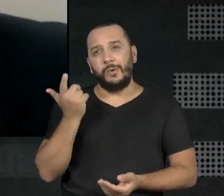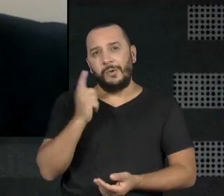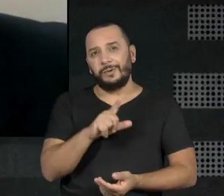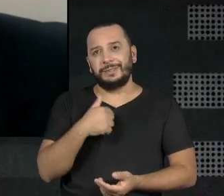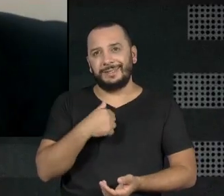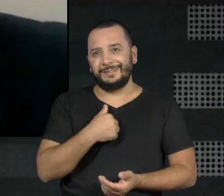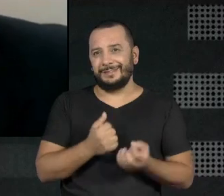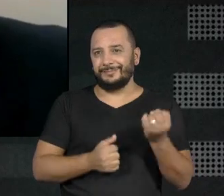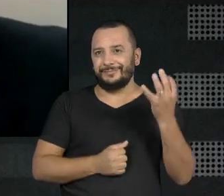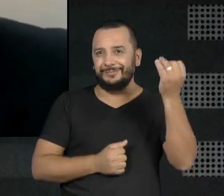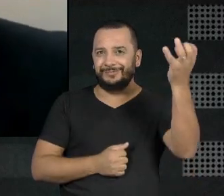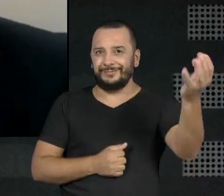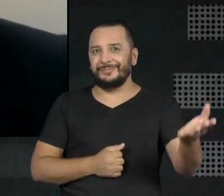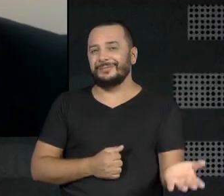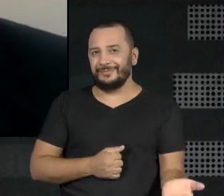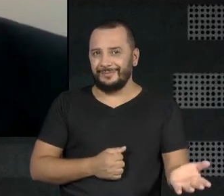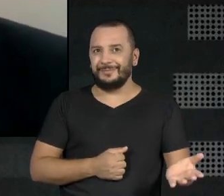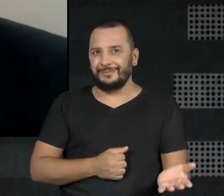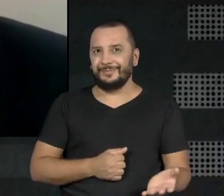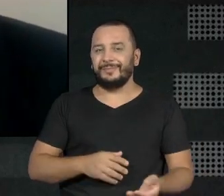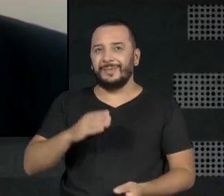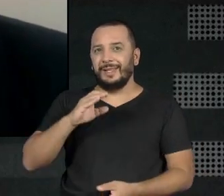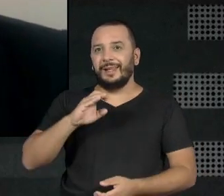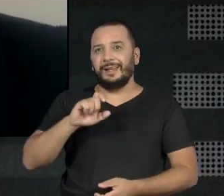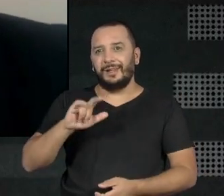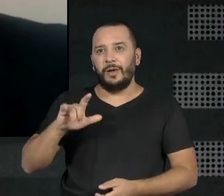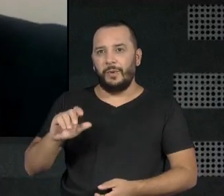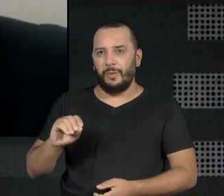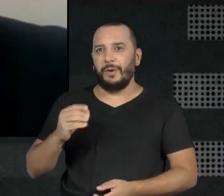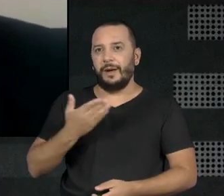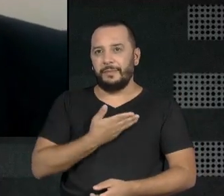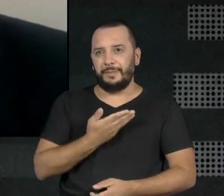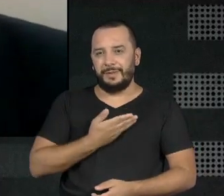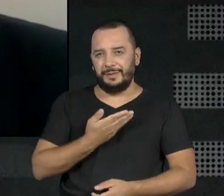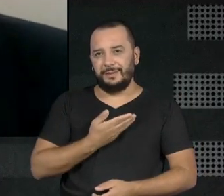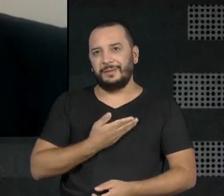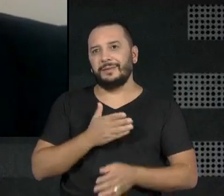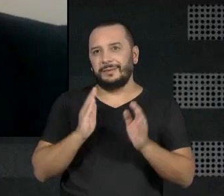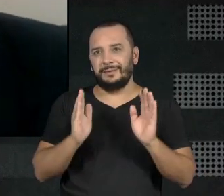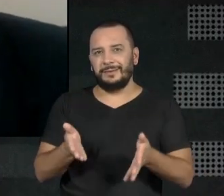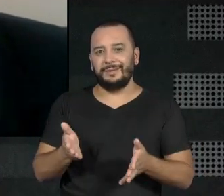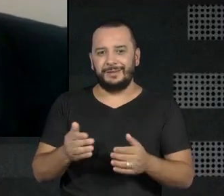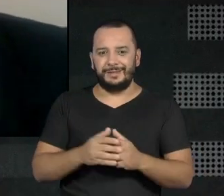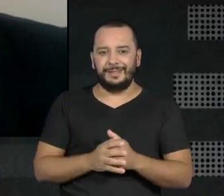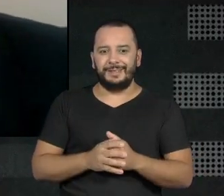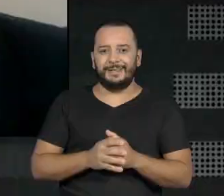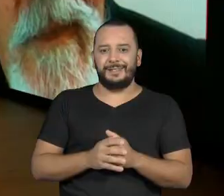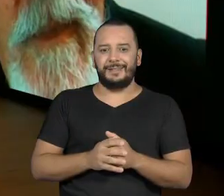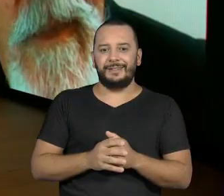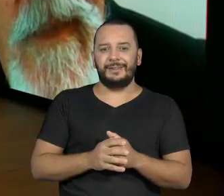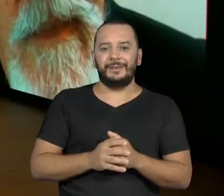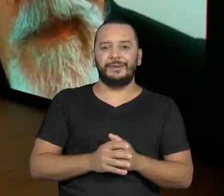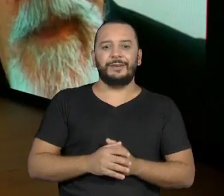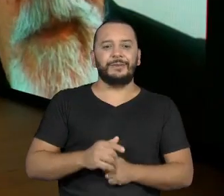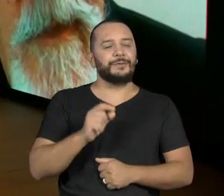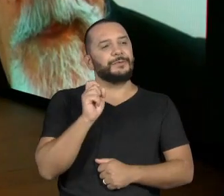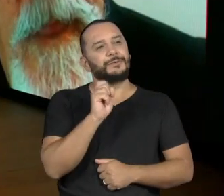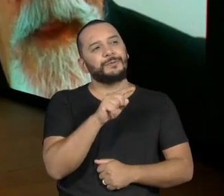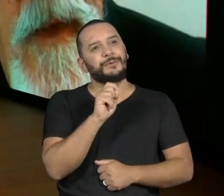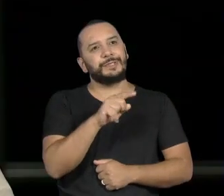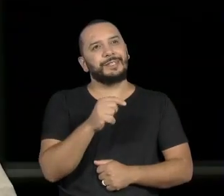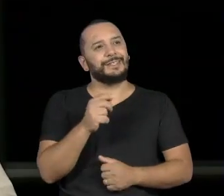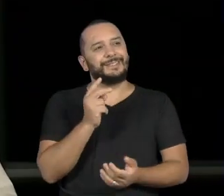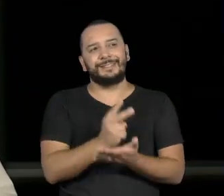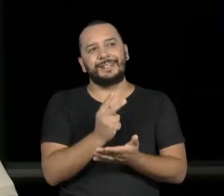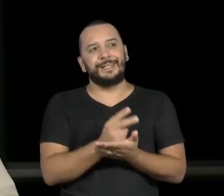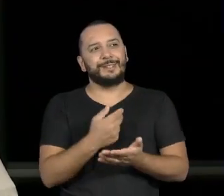imagina. A Kayabe passou, a Cléo já era uma colega minha, né? Minha amiga. Você se virava, né, Ney? Já, então.